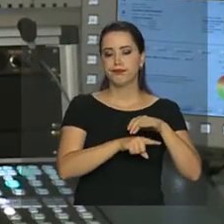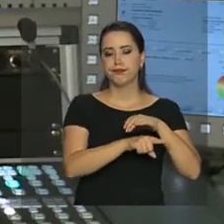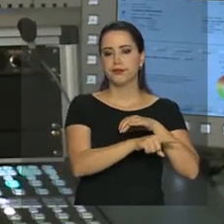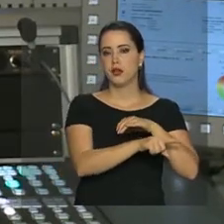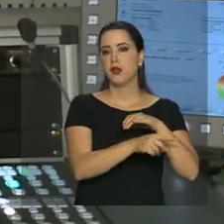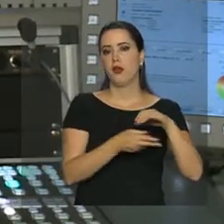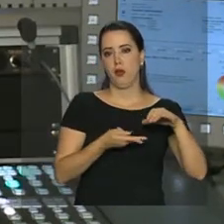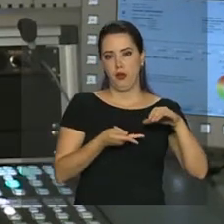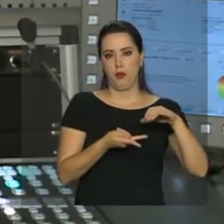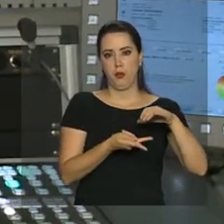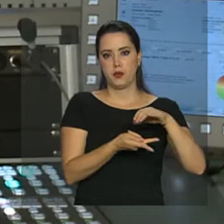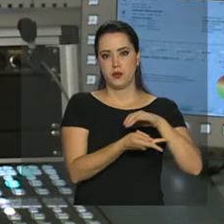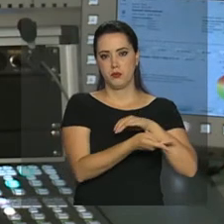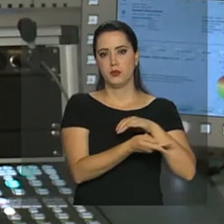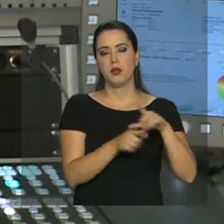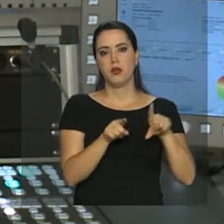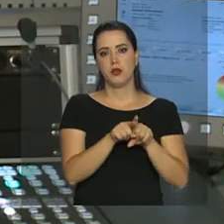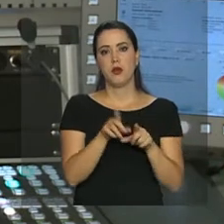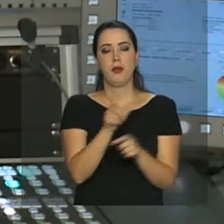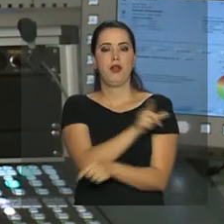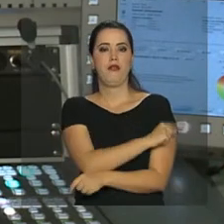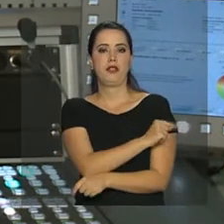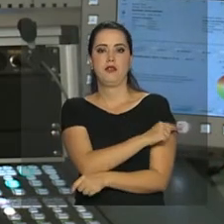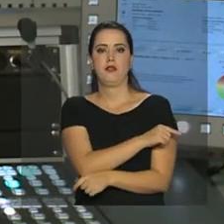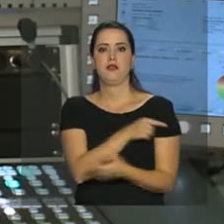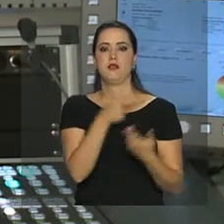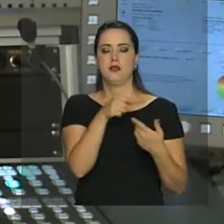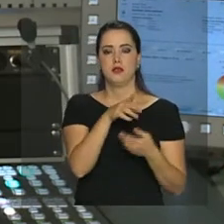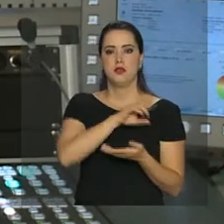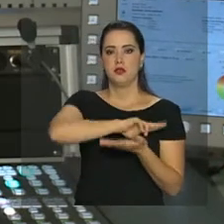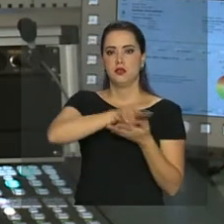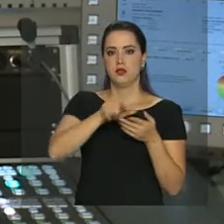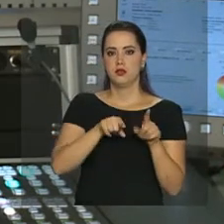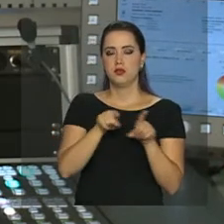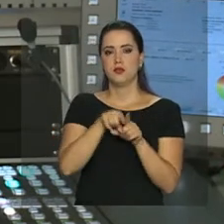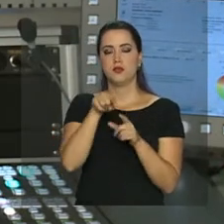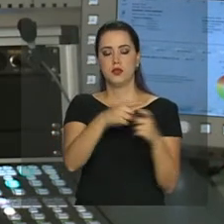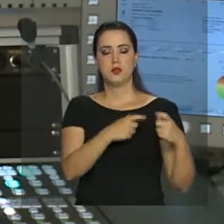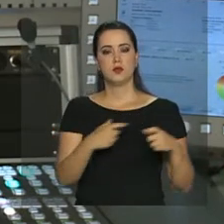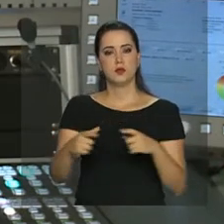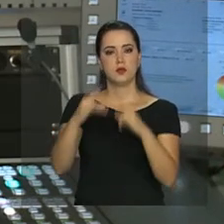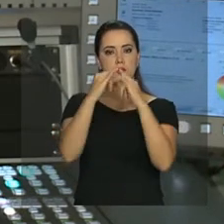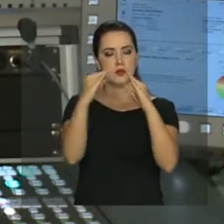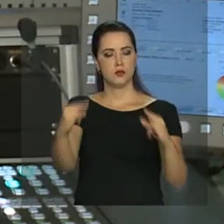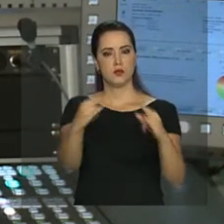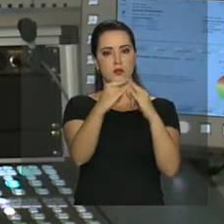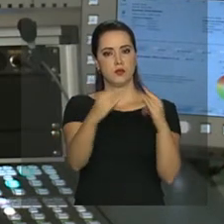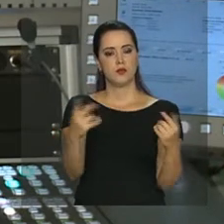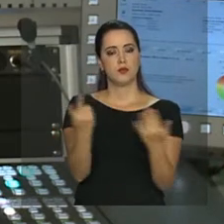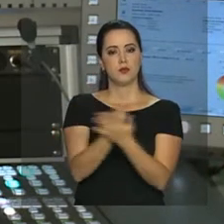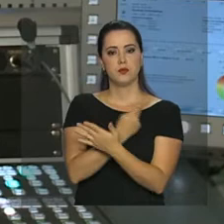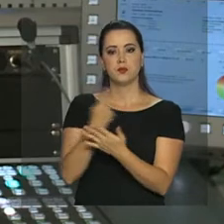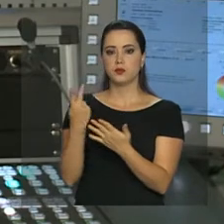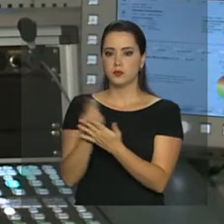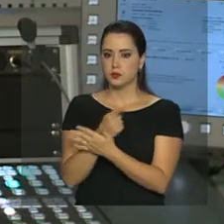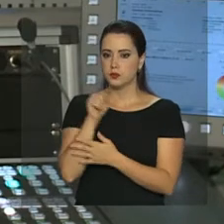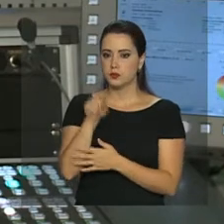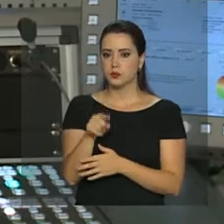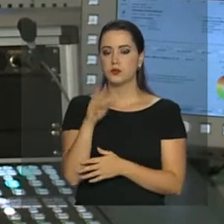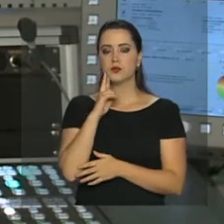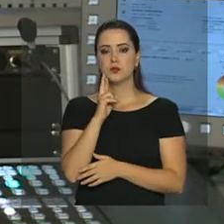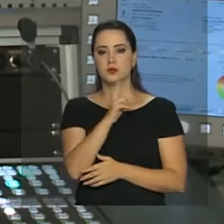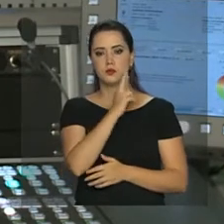desses venezuelanos que estão distribuídos por esses abrigos que funcionam no estado de